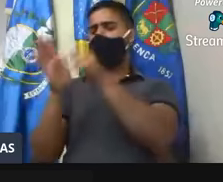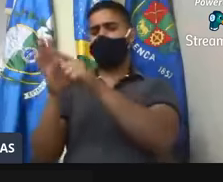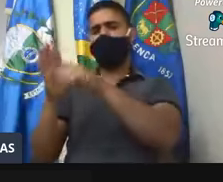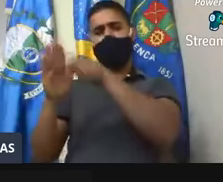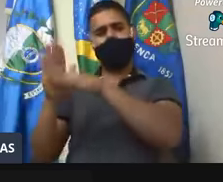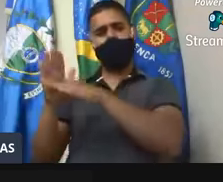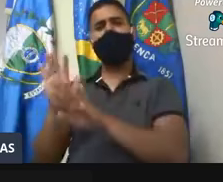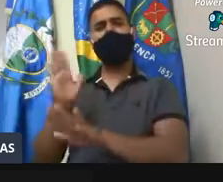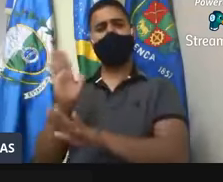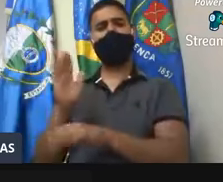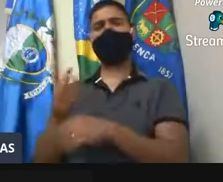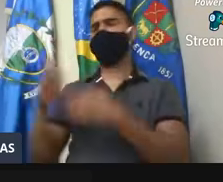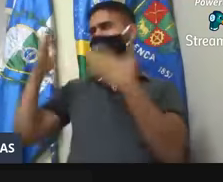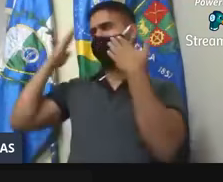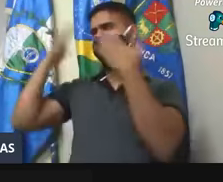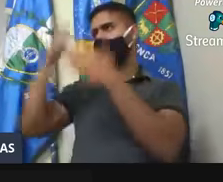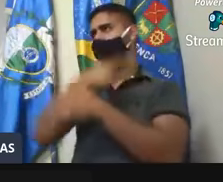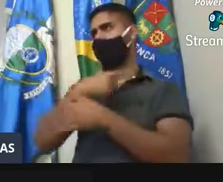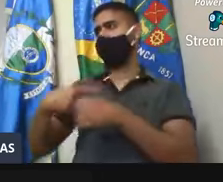casa. Obrigado, presidente.